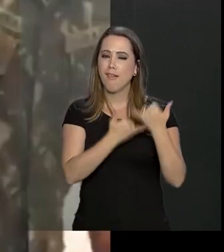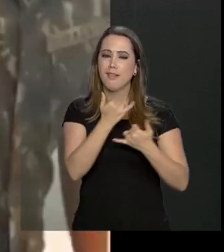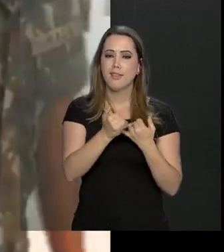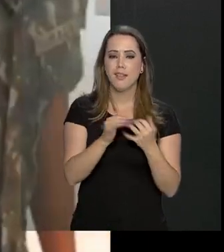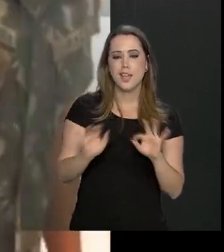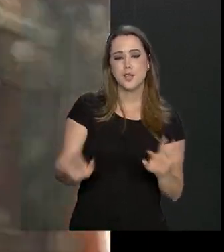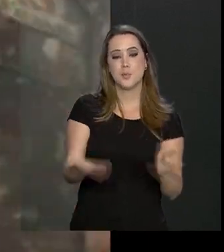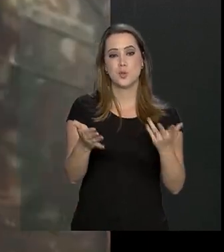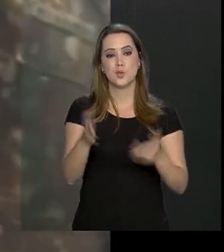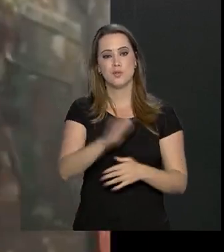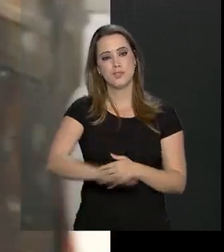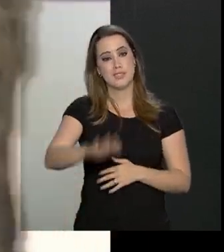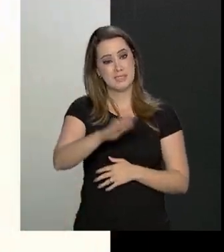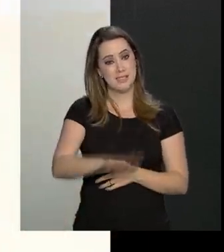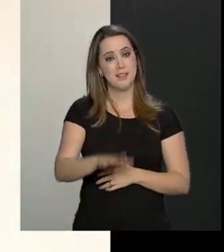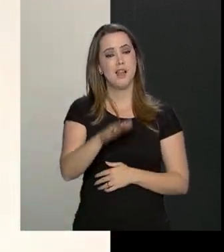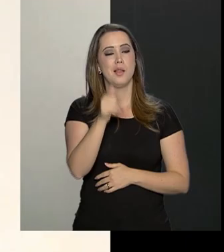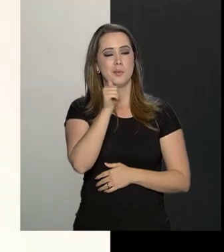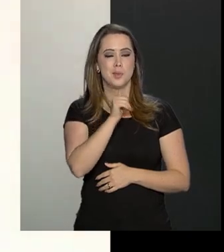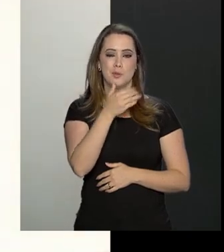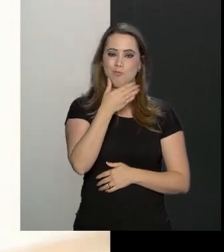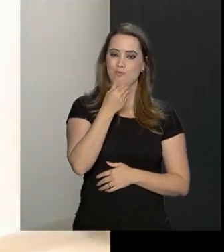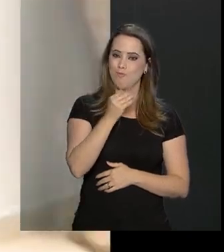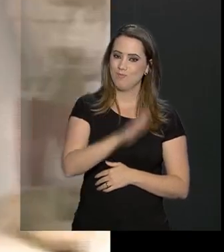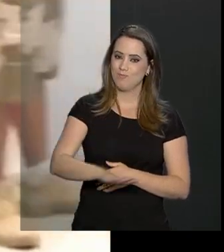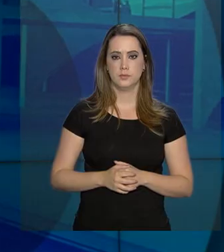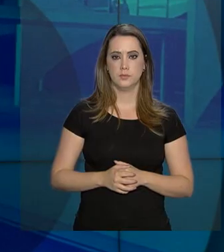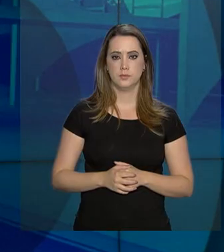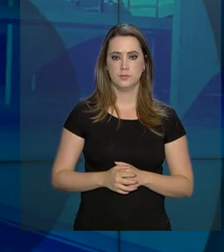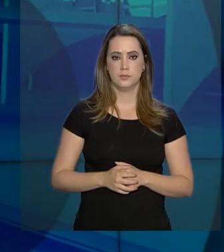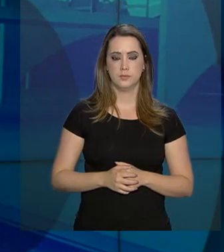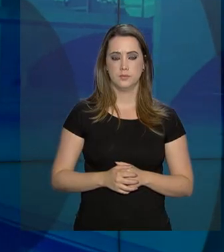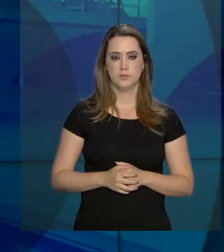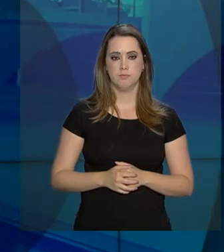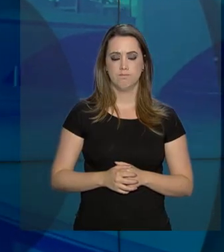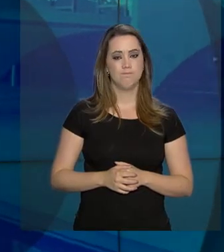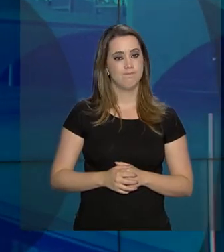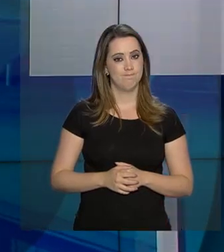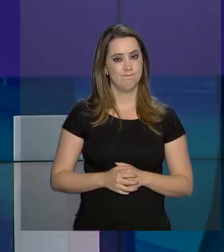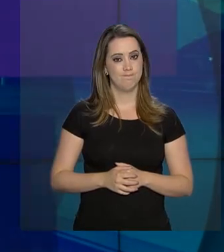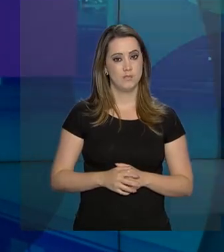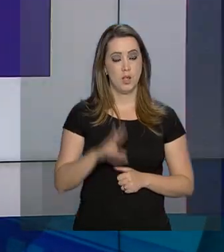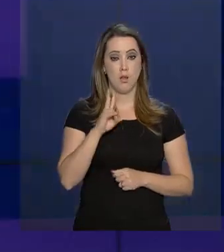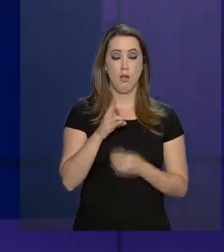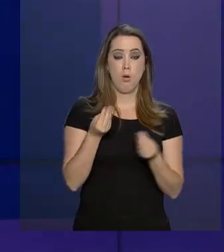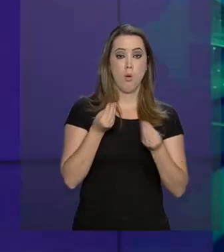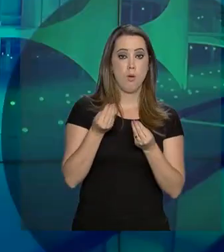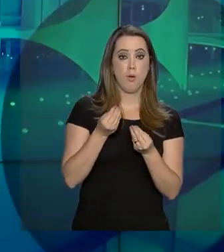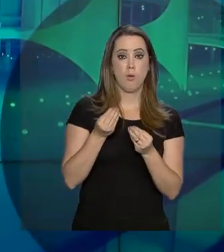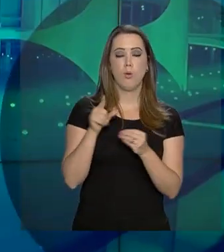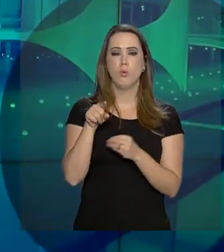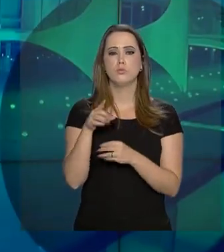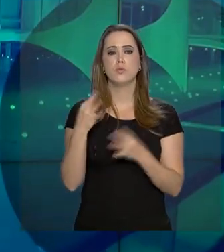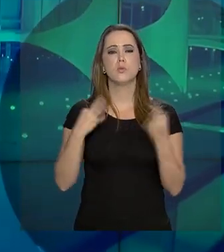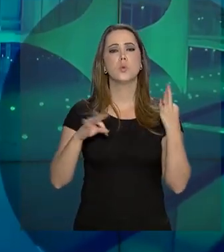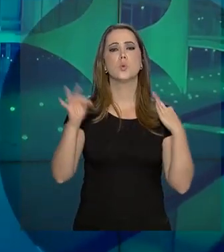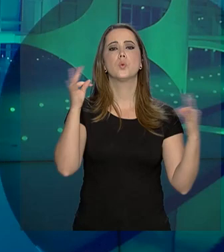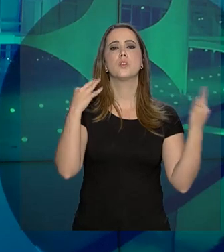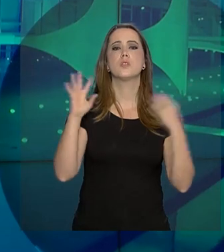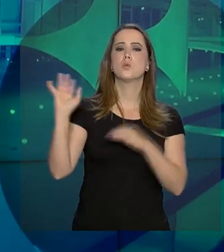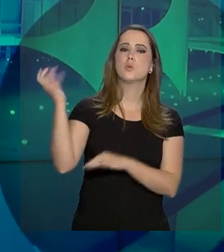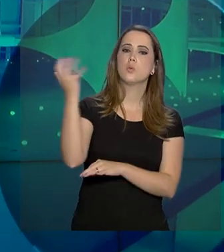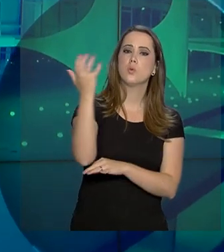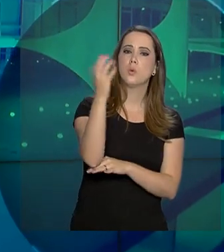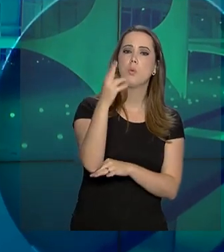motivar os meninos e meninas que estão em tratamento. Explorar o potencial turístico do Parque Nacional do